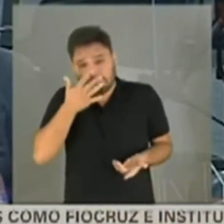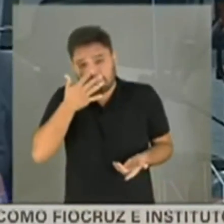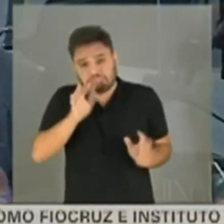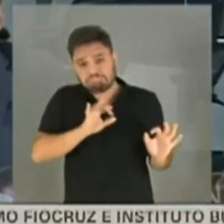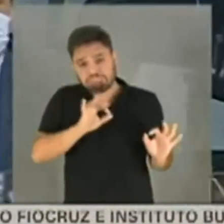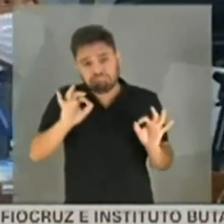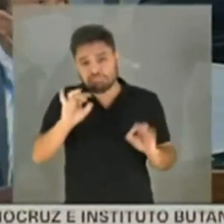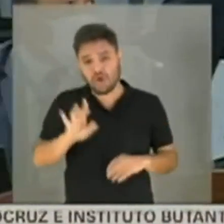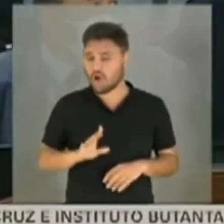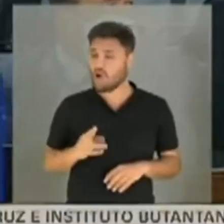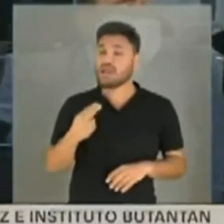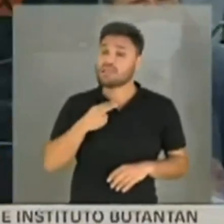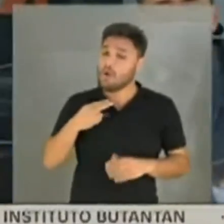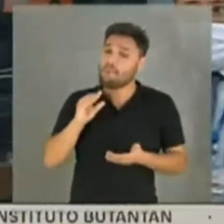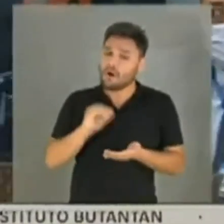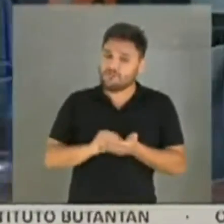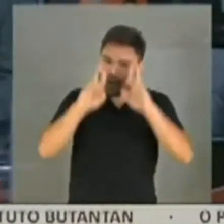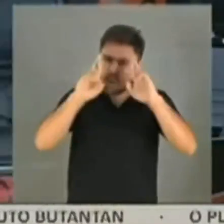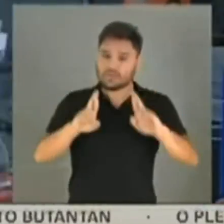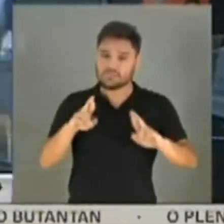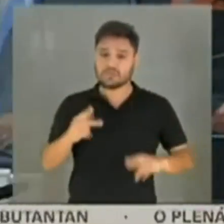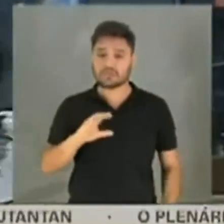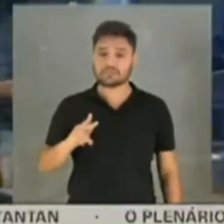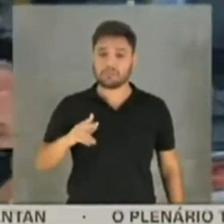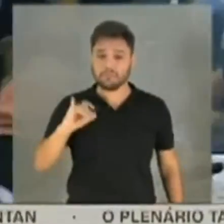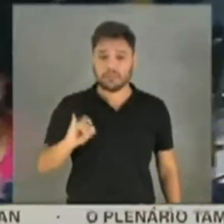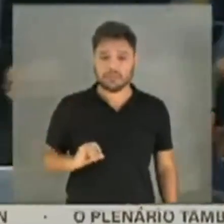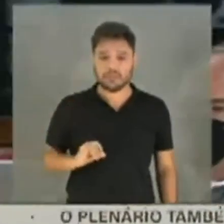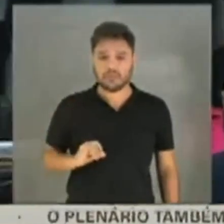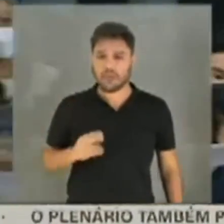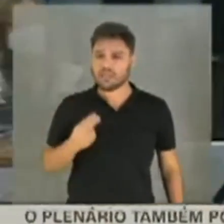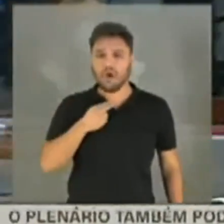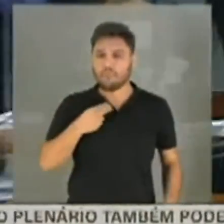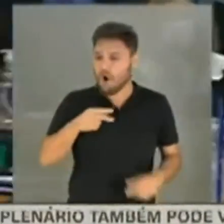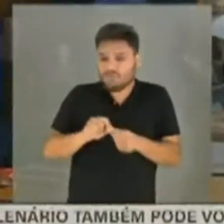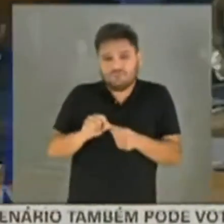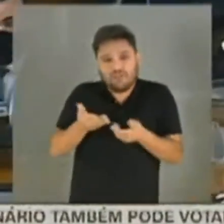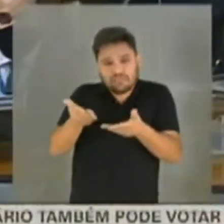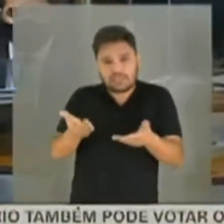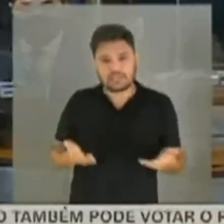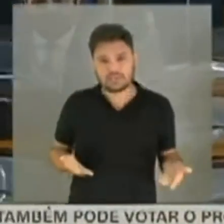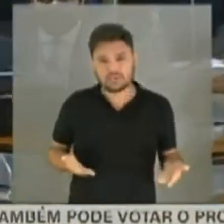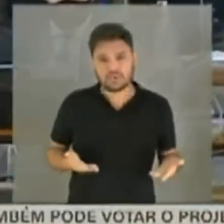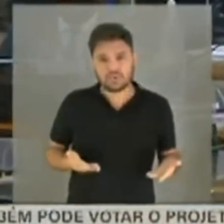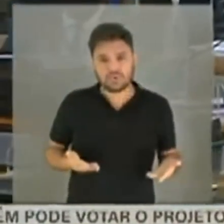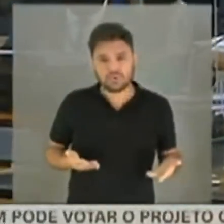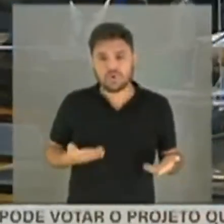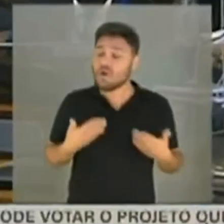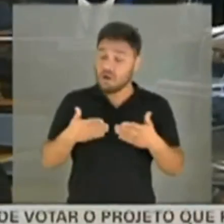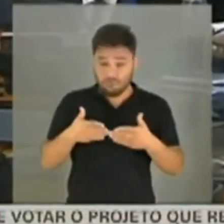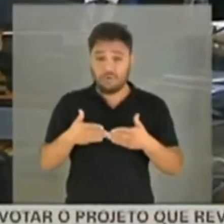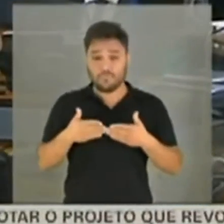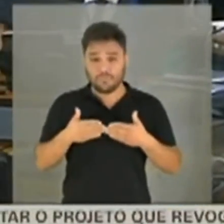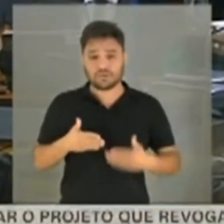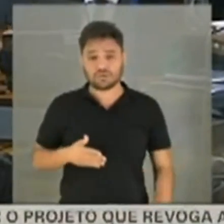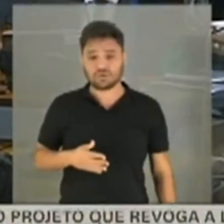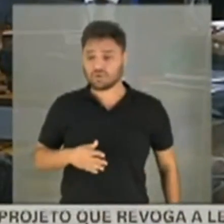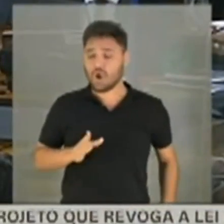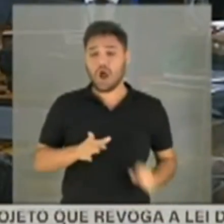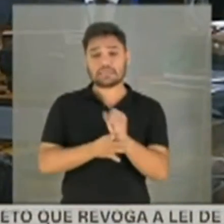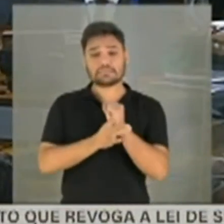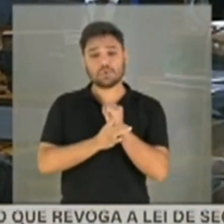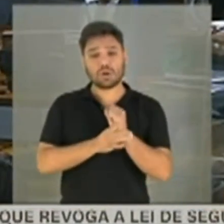O senhor não pode desrespeitar essa comissão parlamentar de inquérito, não pode atuar dessa forma e eu pedirei para as